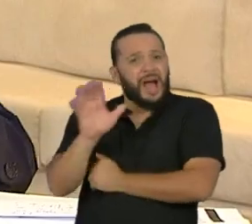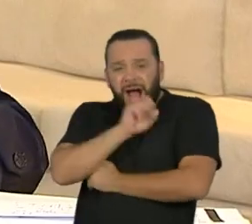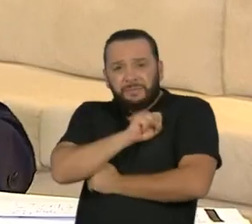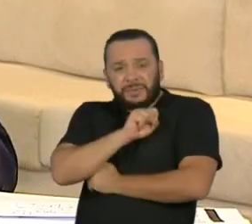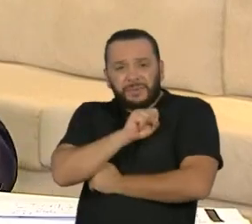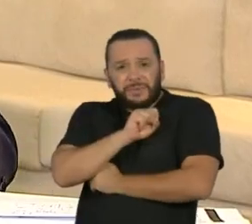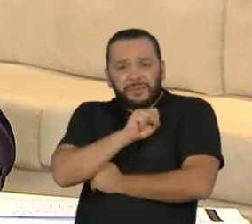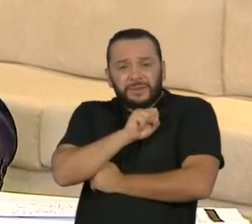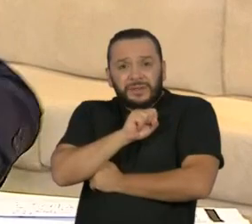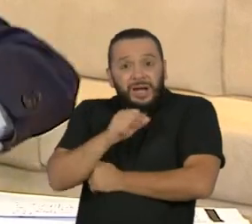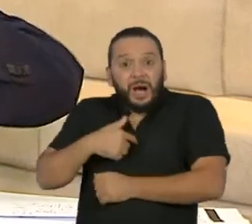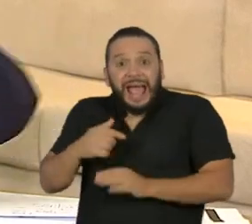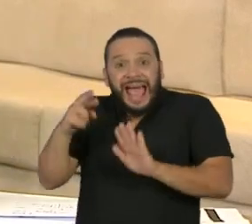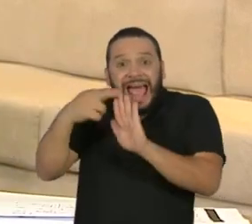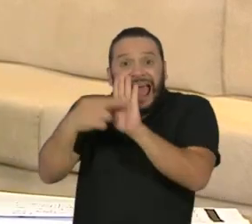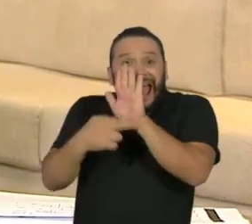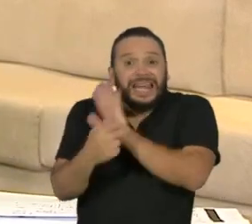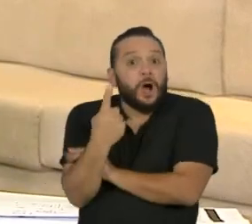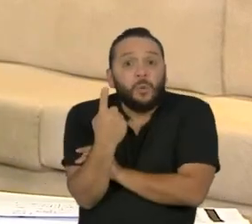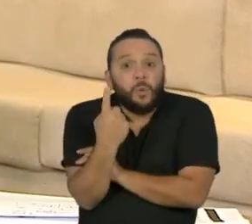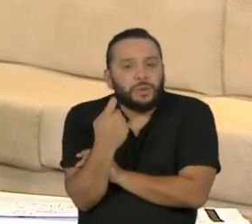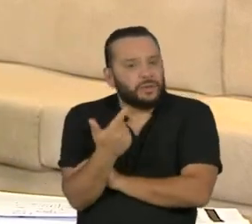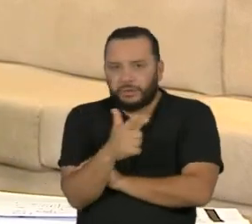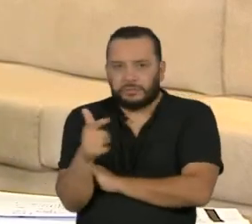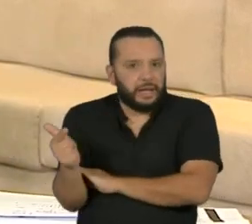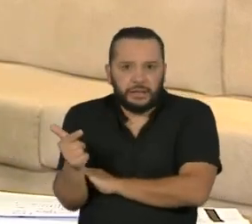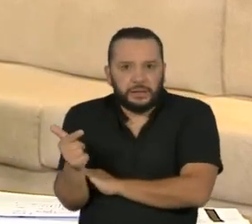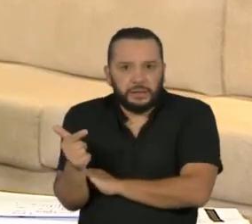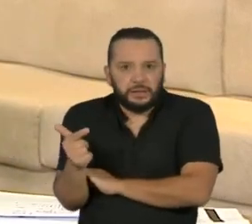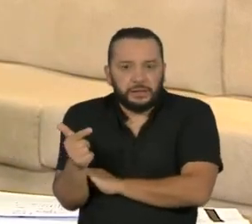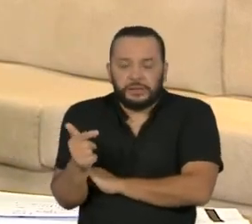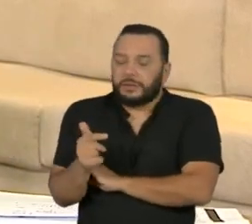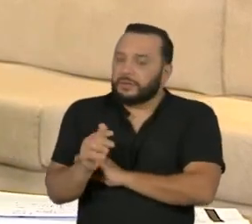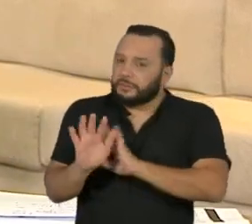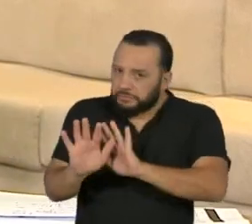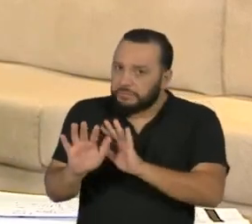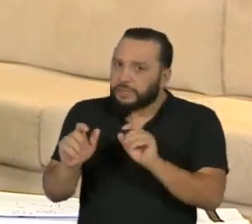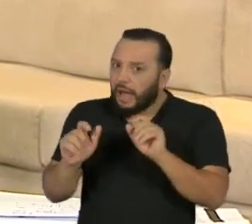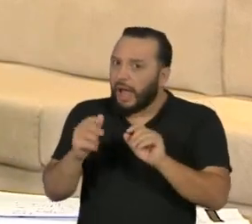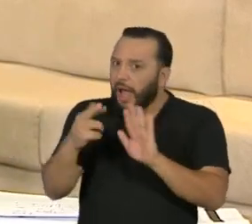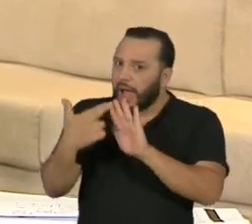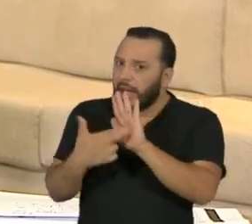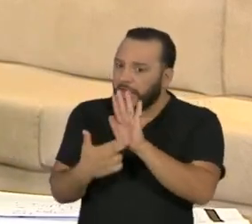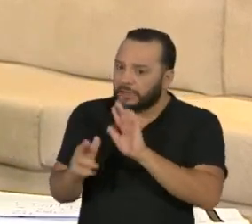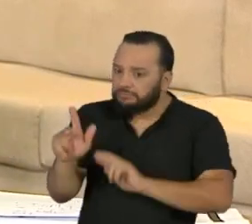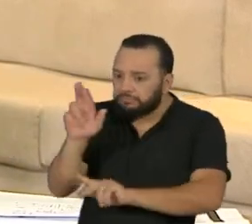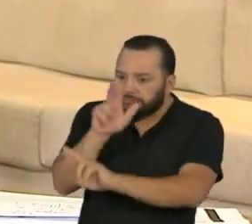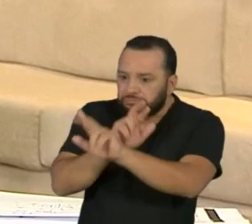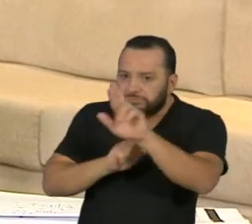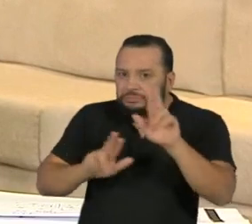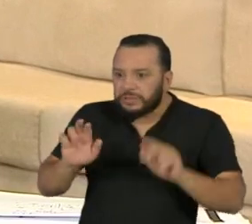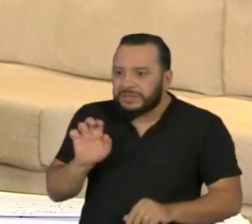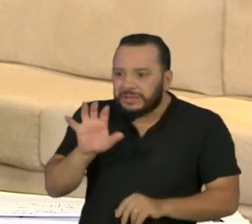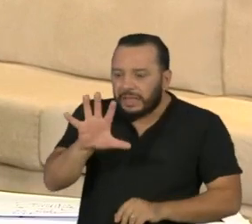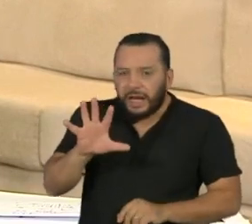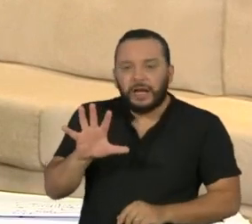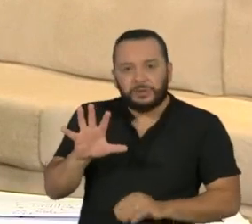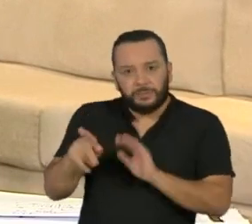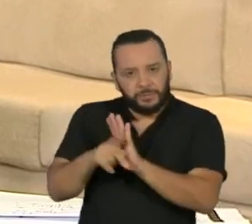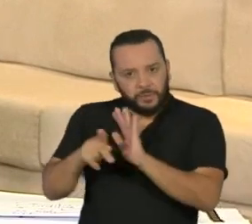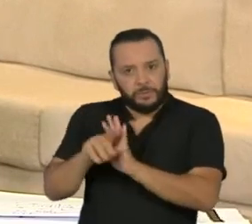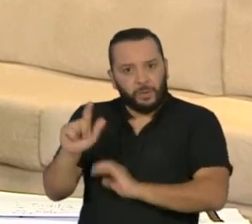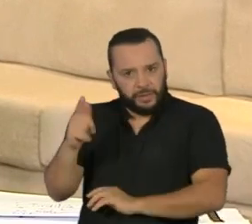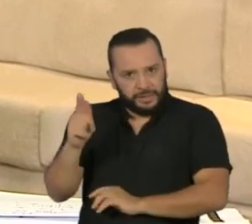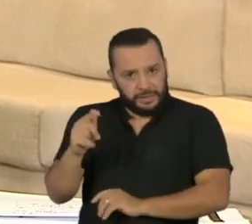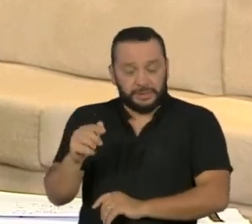Agora, quanto não ter um gesto humanitário, eu também não iria com a dureza sua,